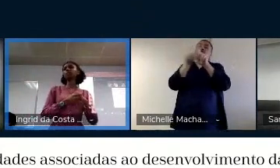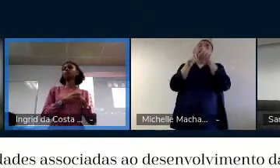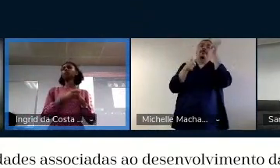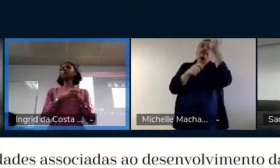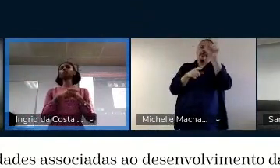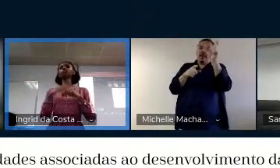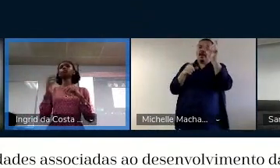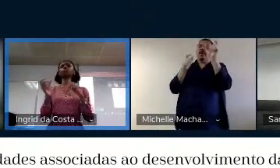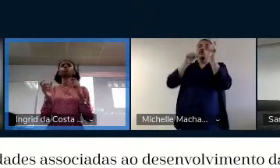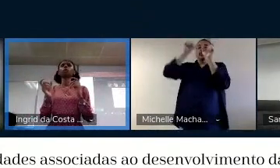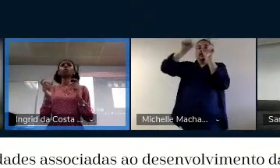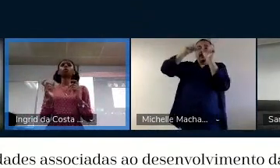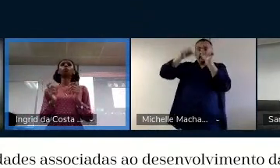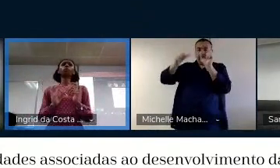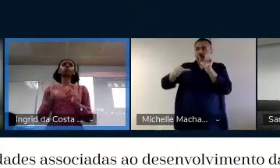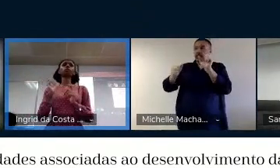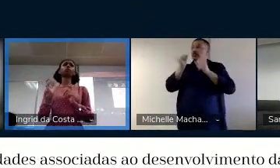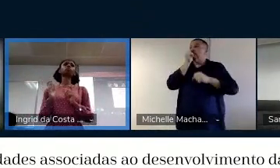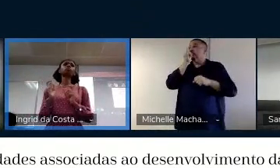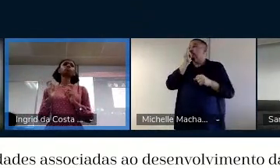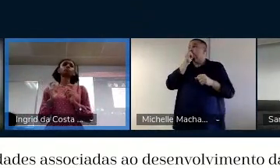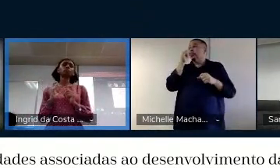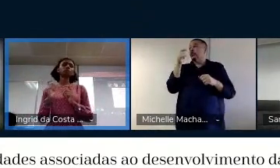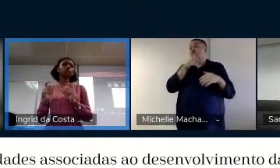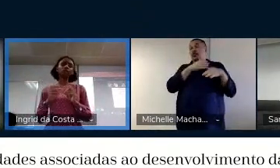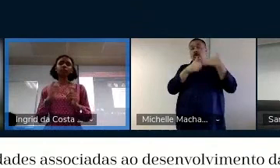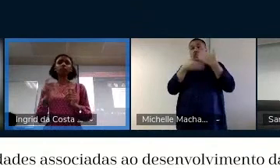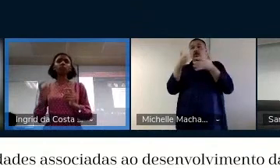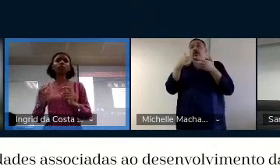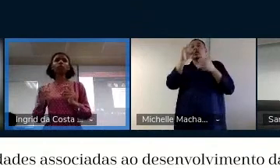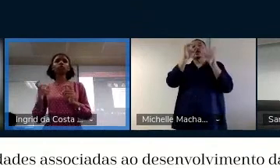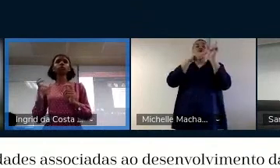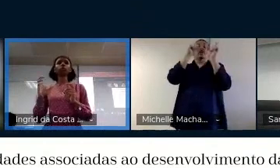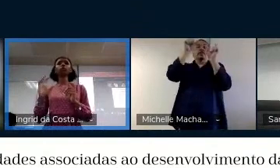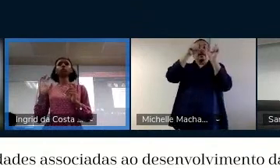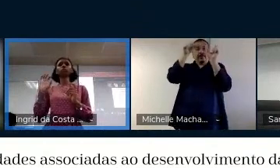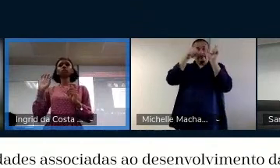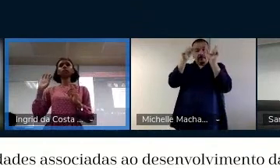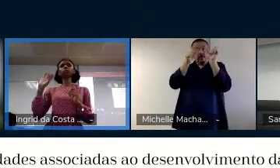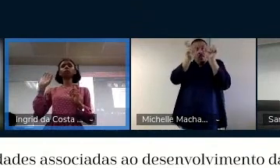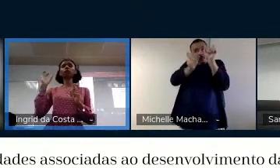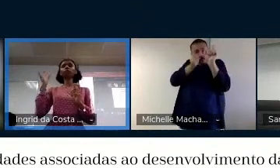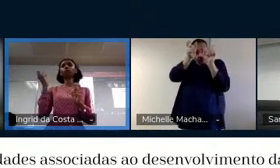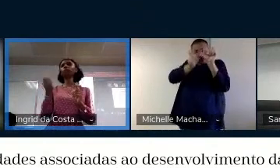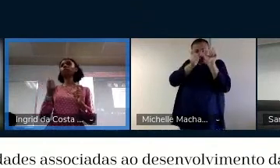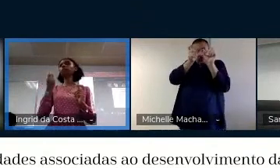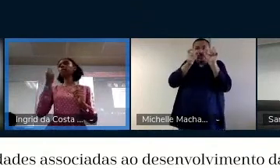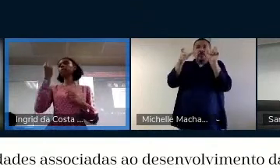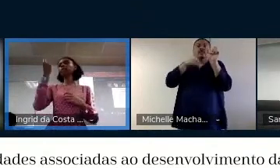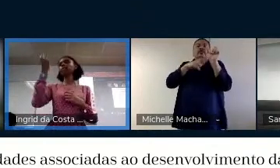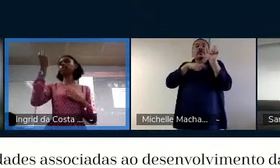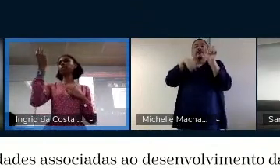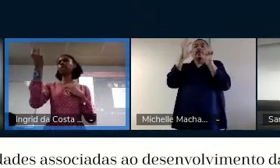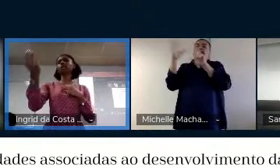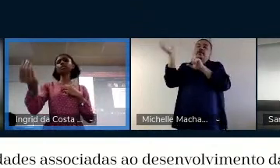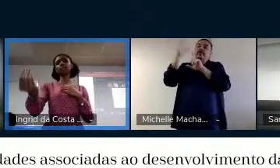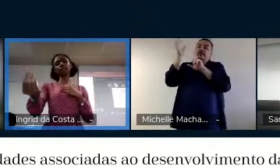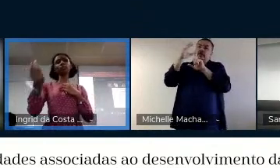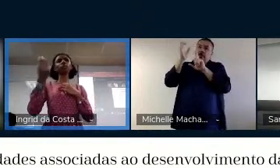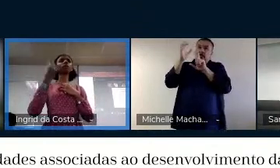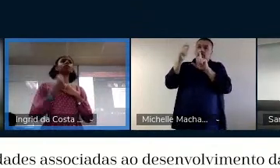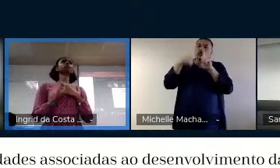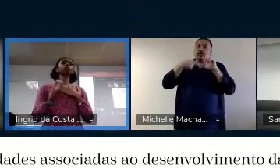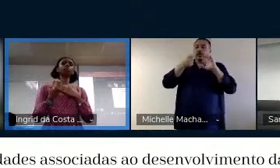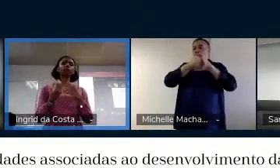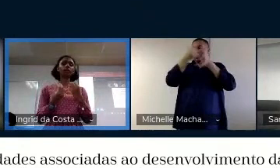derivadas. Aqui seria no caso de um processo de derivação morfológica lógico que tem uma maior interferência na